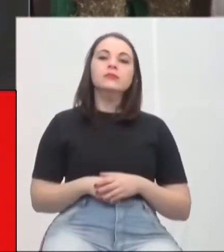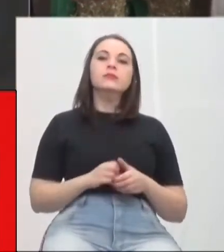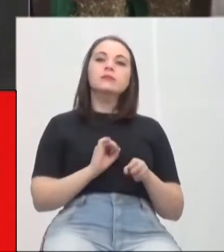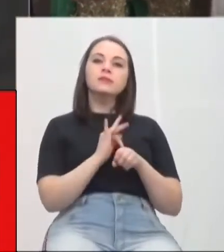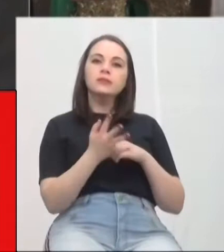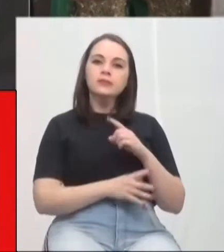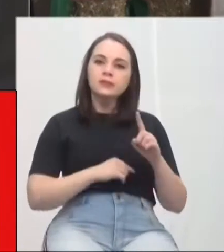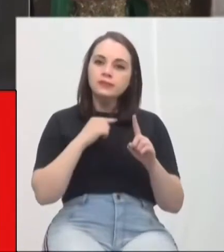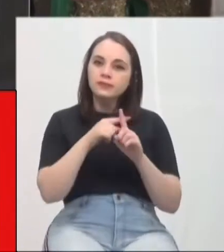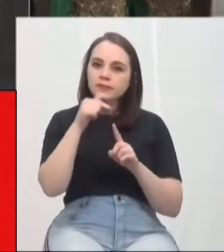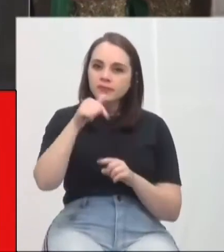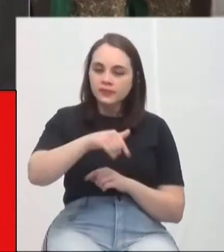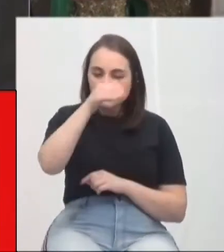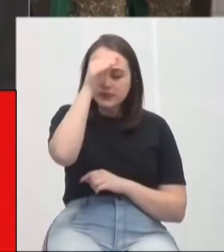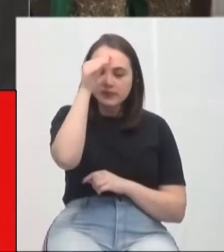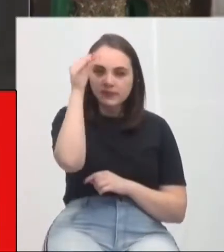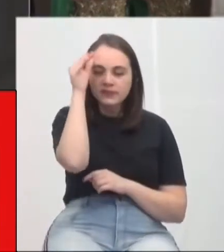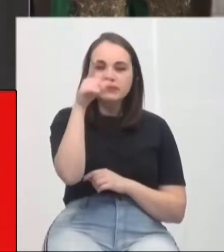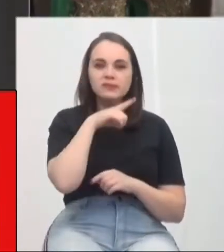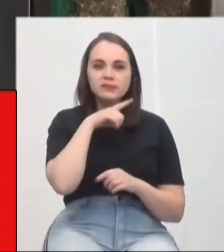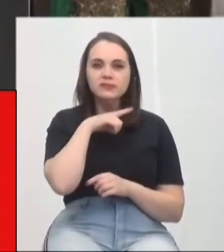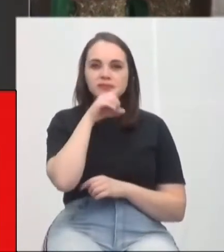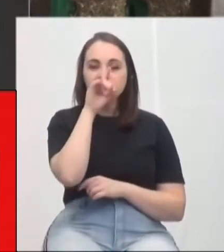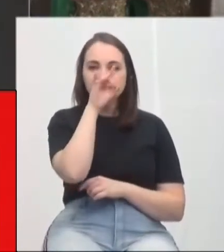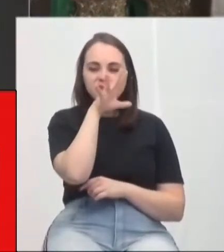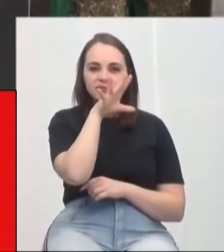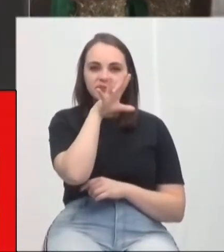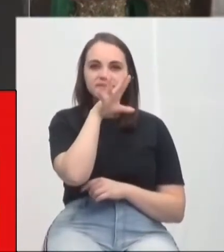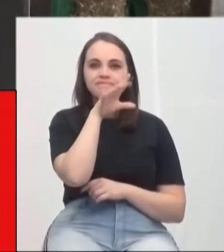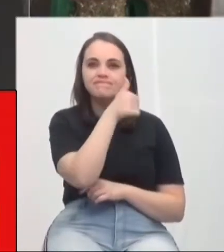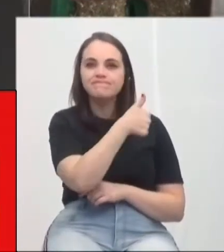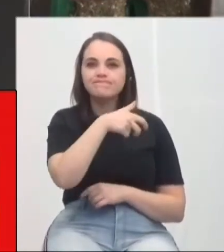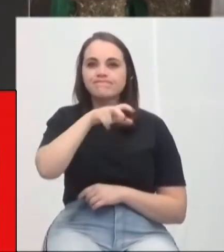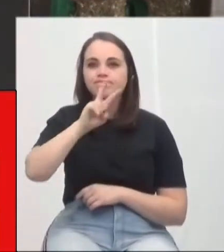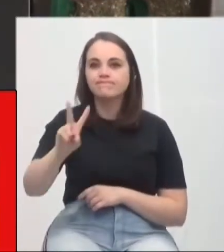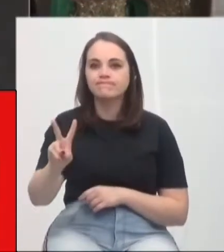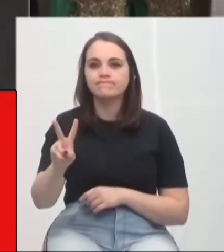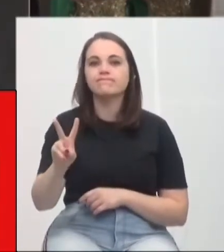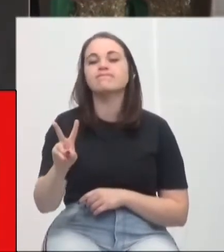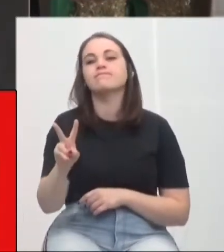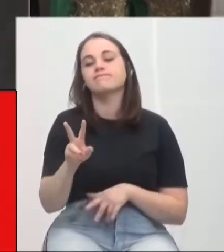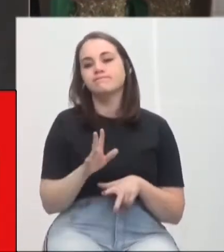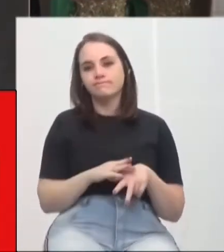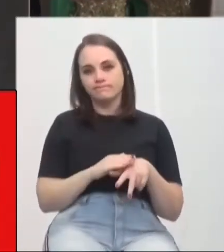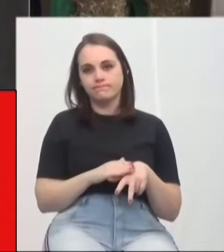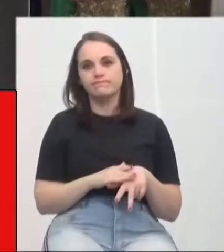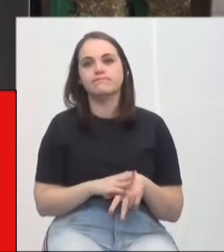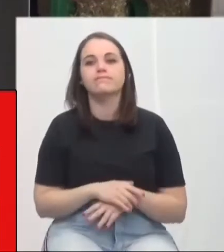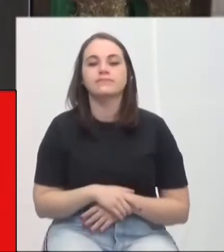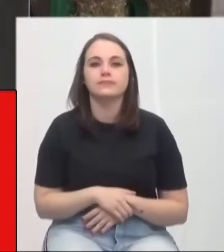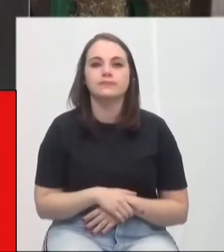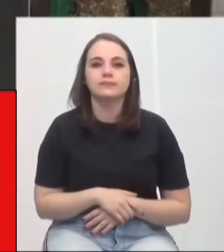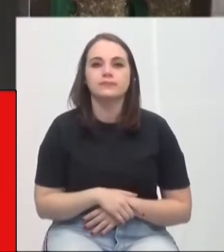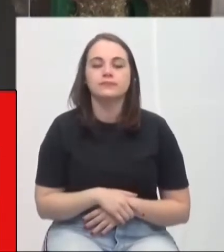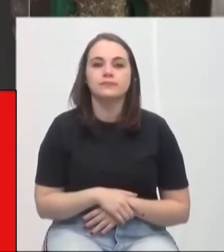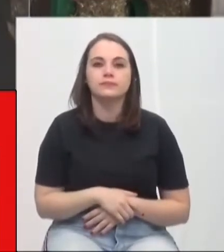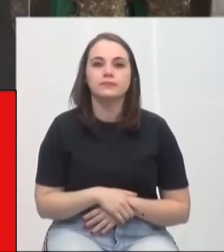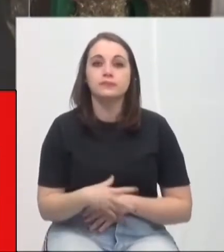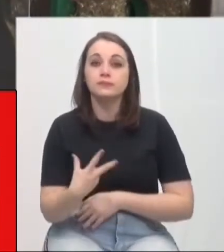hoje, com a Covid-19, nós temos apenas 152 pacientes. E a vacina?